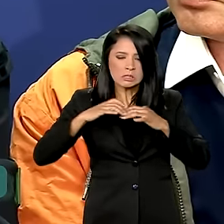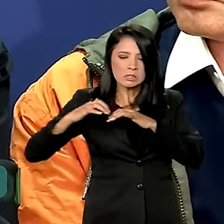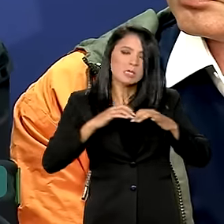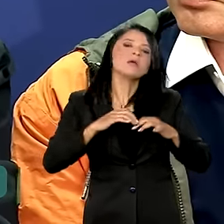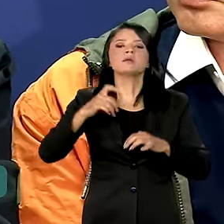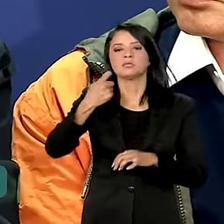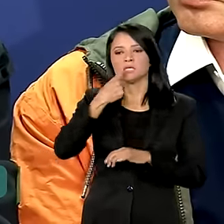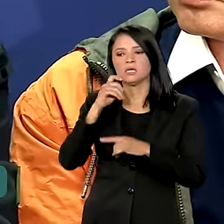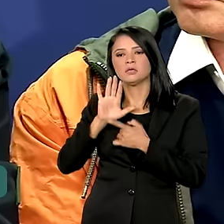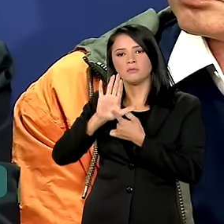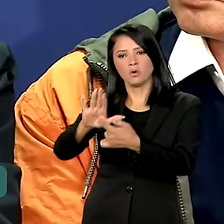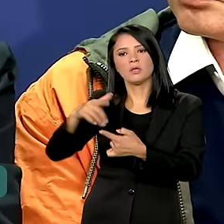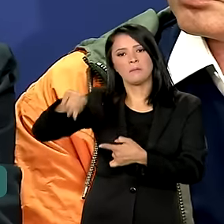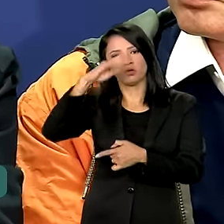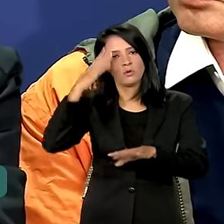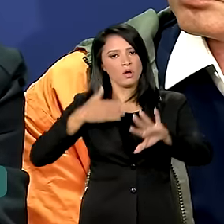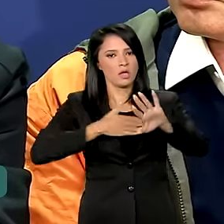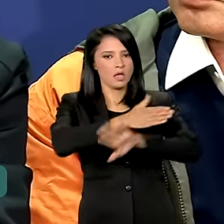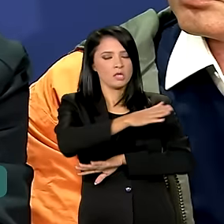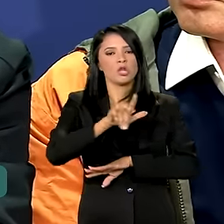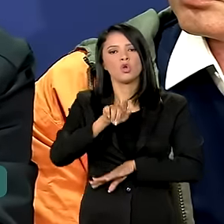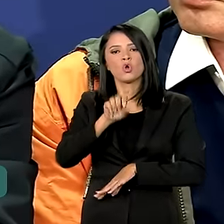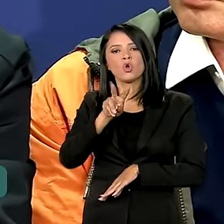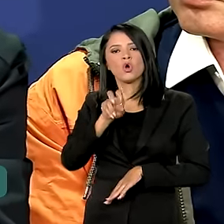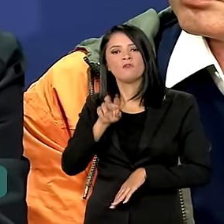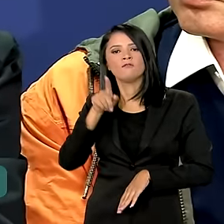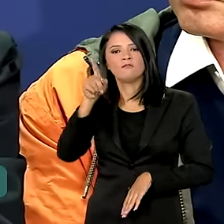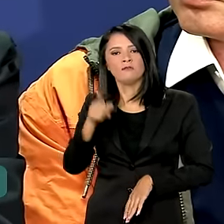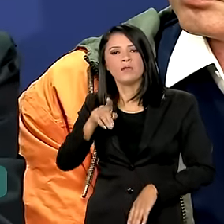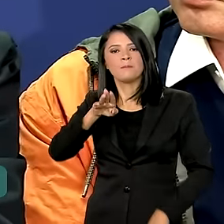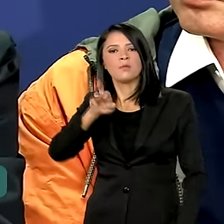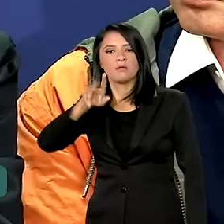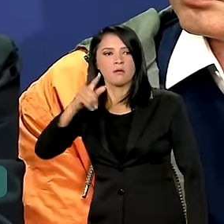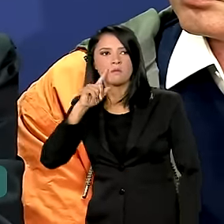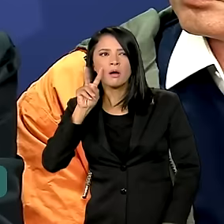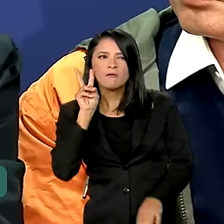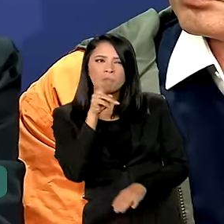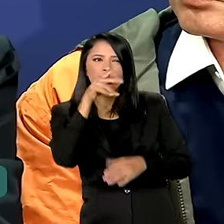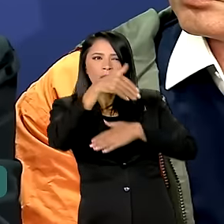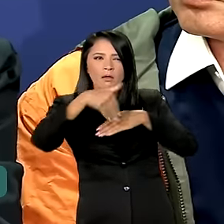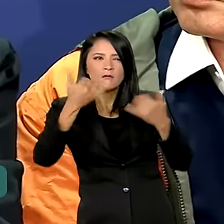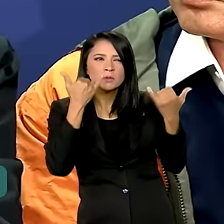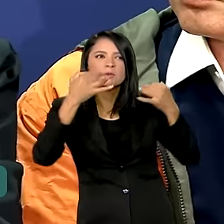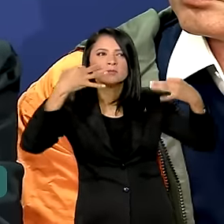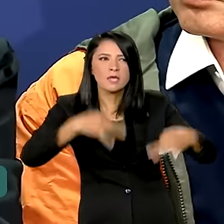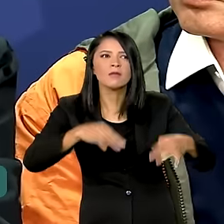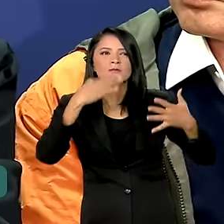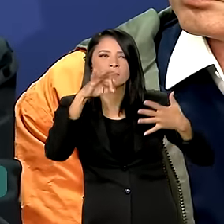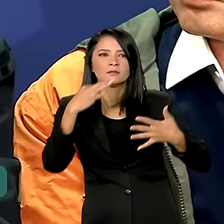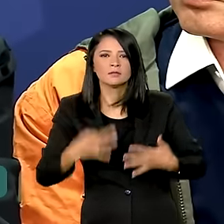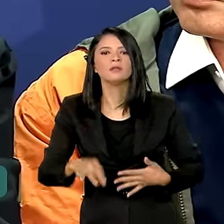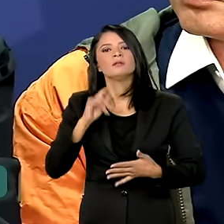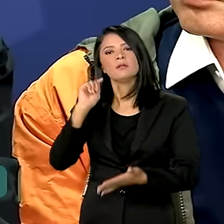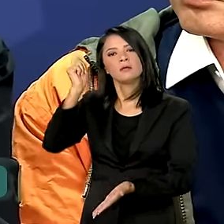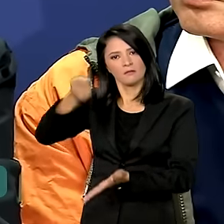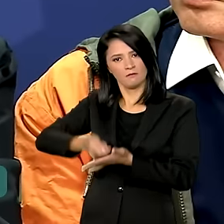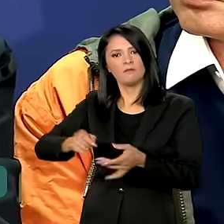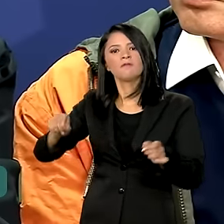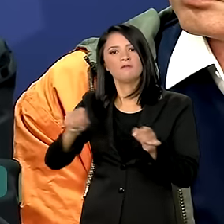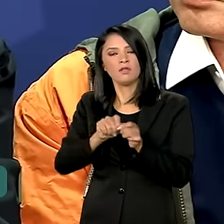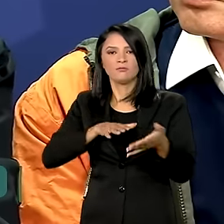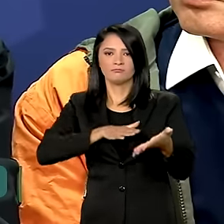disponibilizar para que as pessoas entrem no golpe BR e confirmem os dados. Então, esse pagamento será feito e a lista